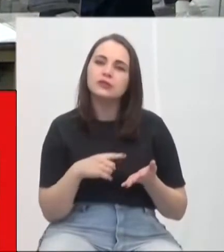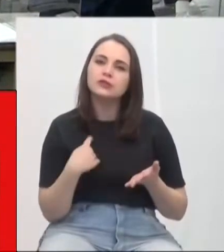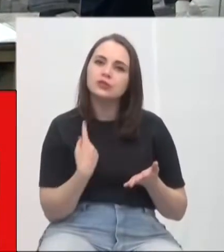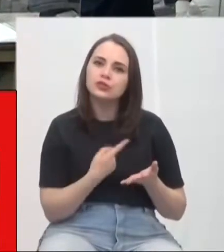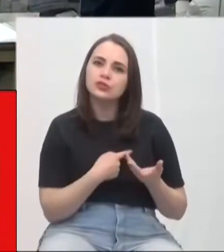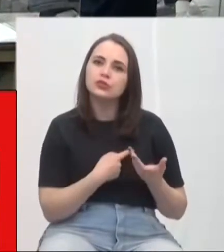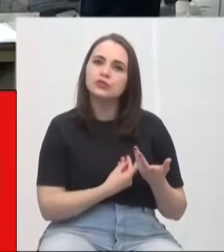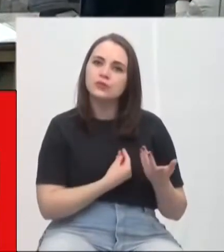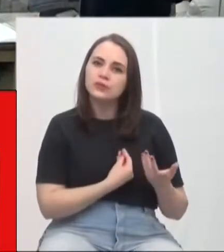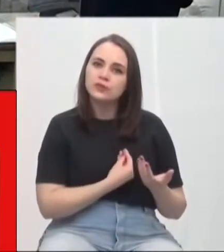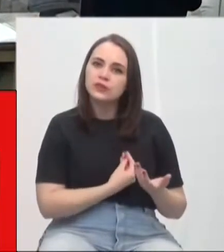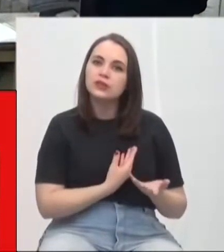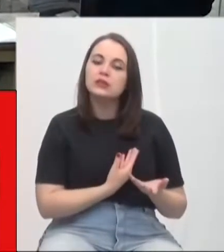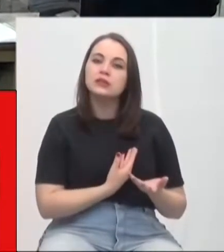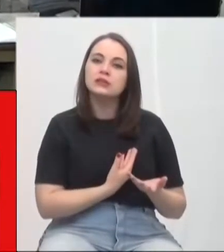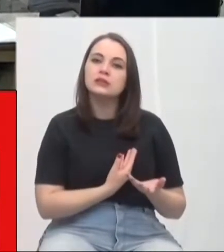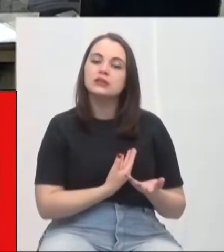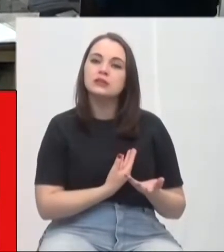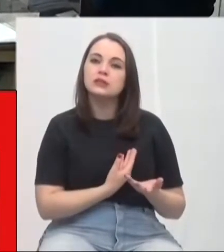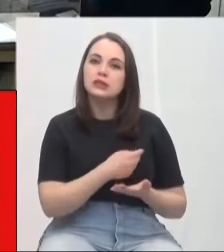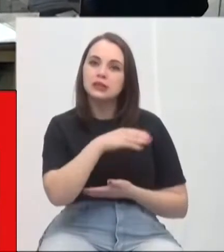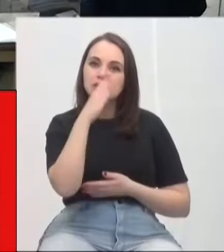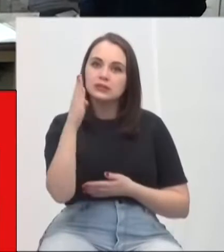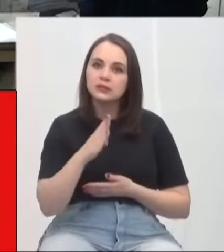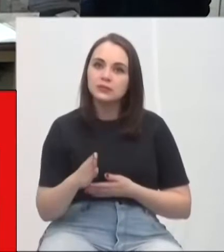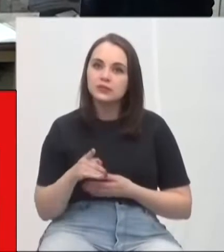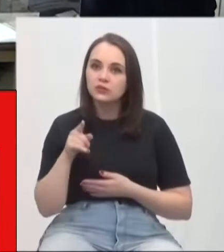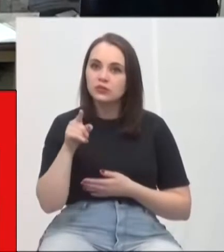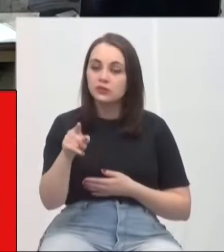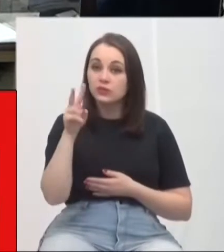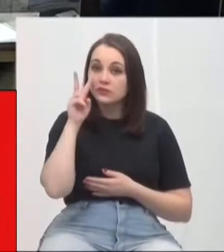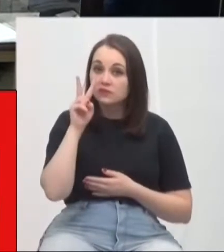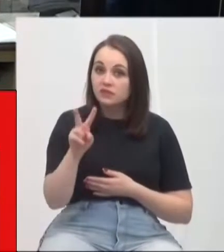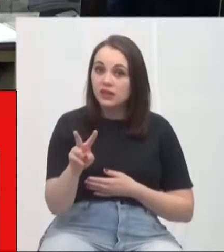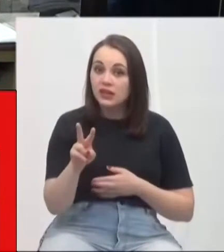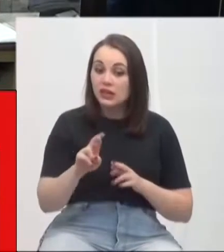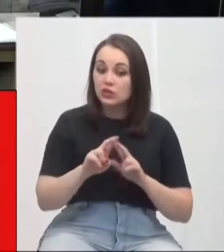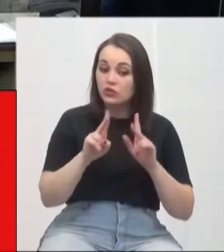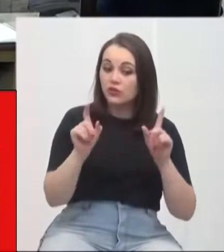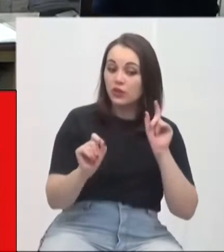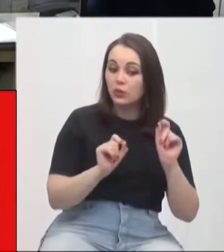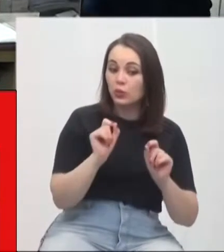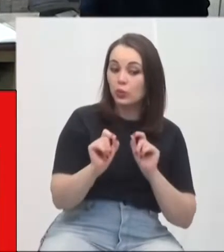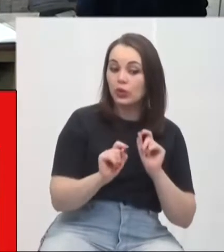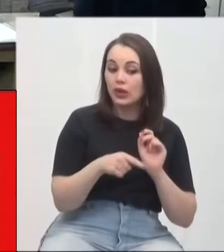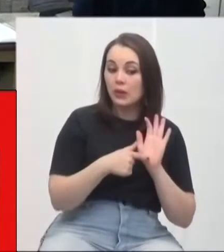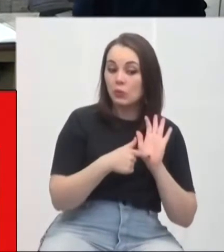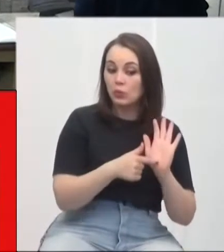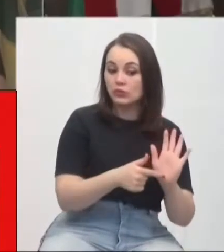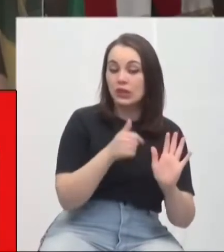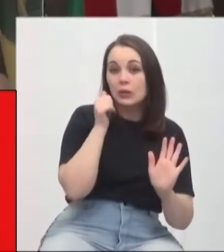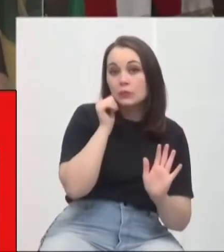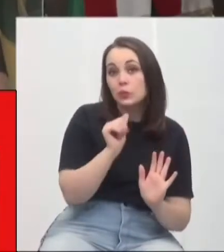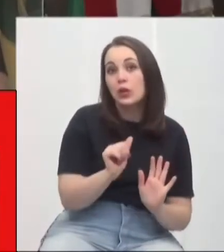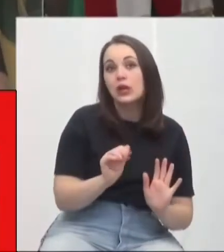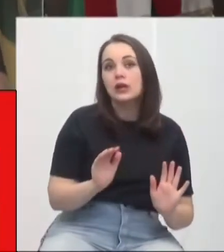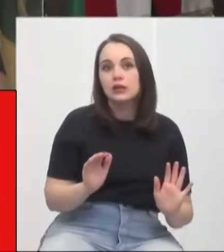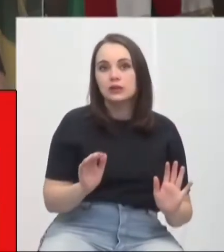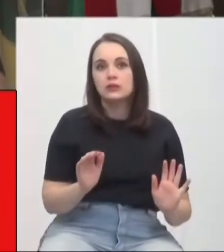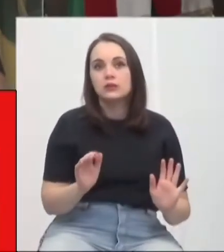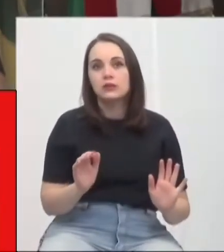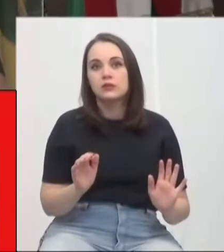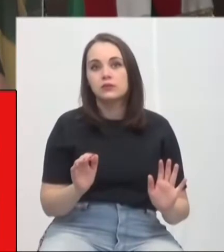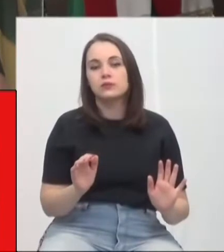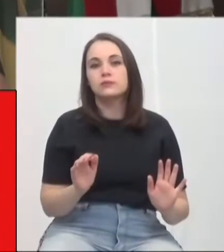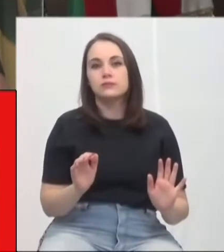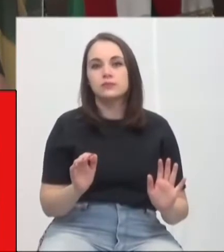vivenciasse, pastor Jair, esse Brasil que o senhor identifica, muito diferente do que é colocado para as mulheres. Do que é